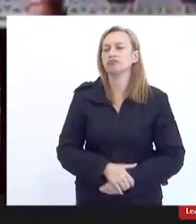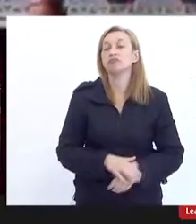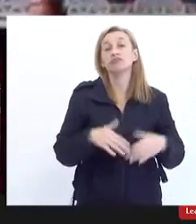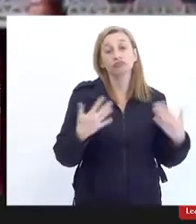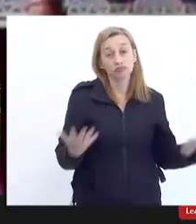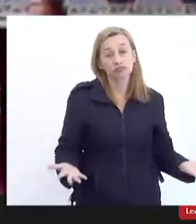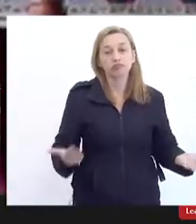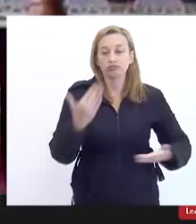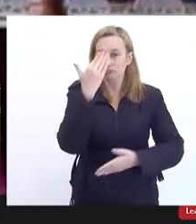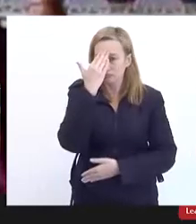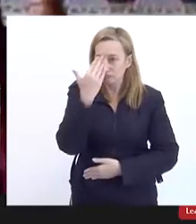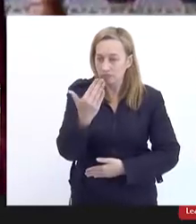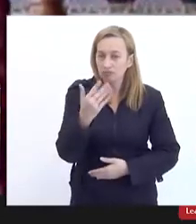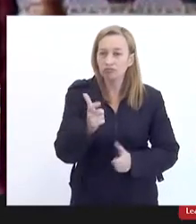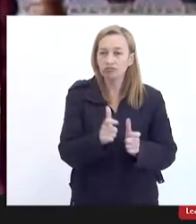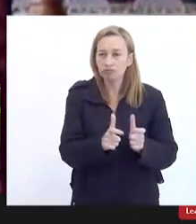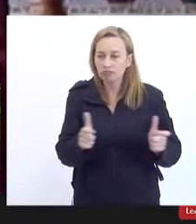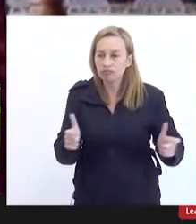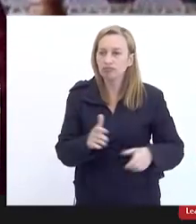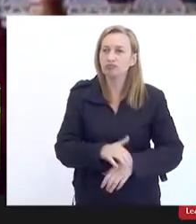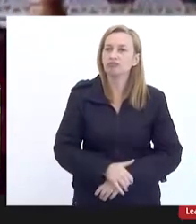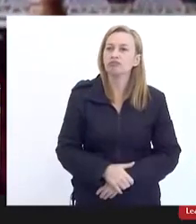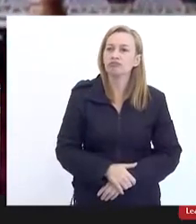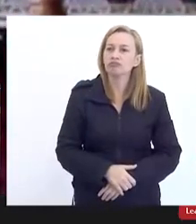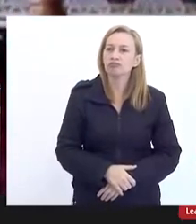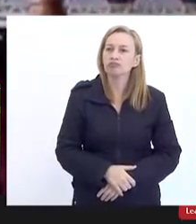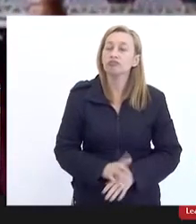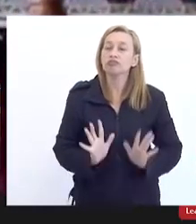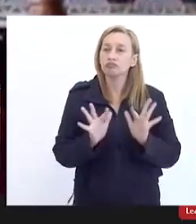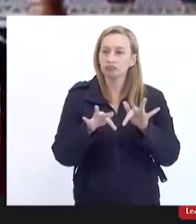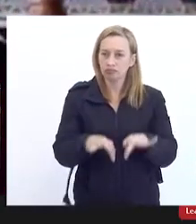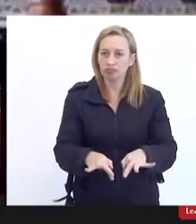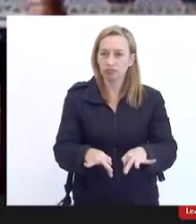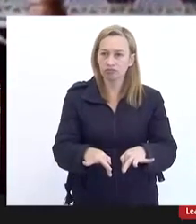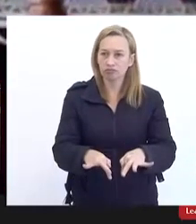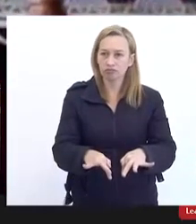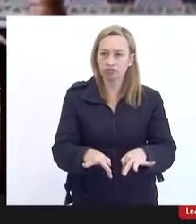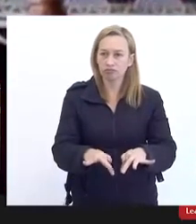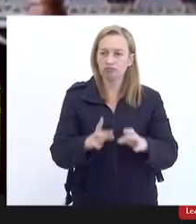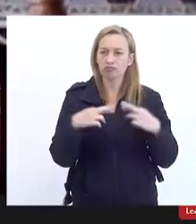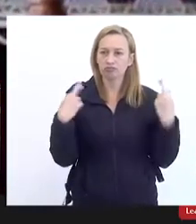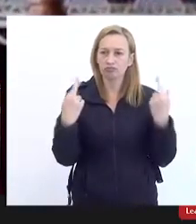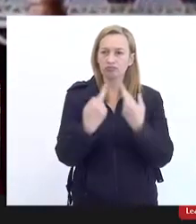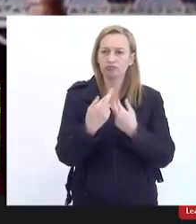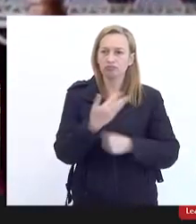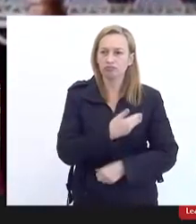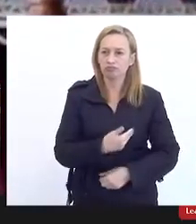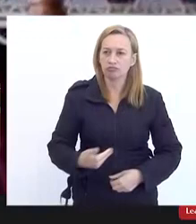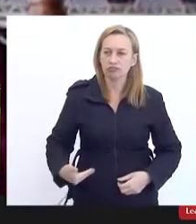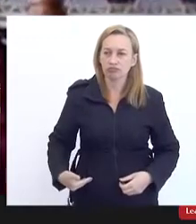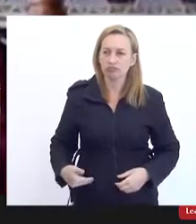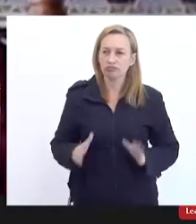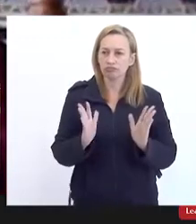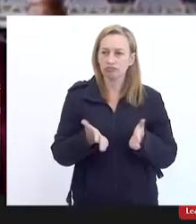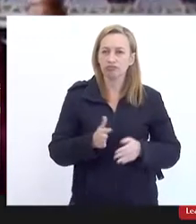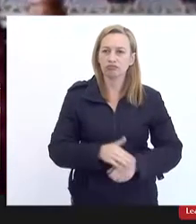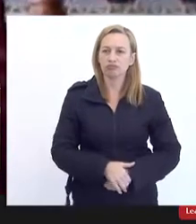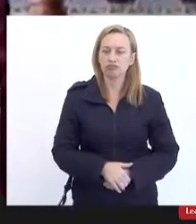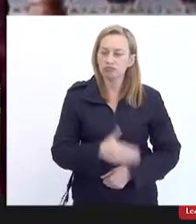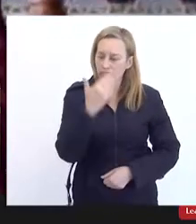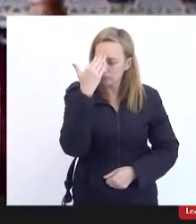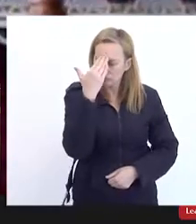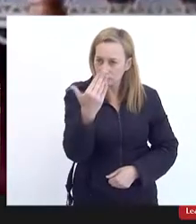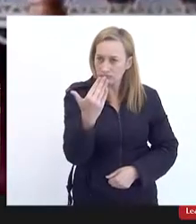agradecendo imensamente nós encerramos essa audiência pública de hoje muito